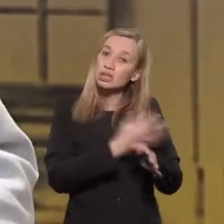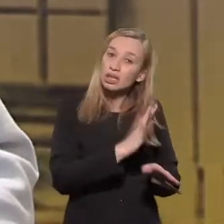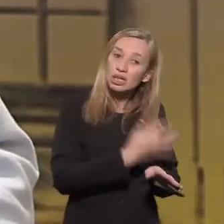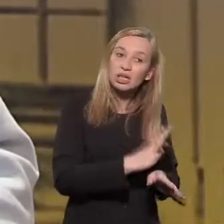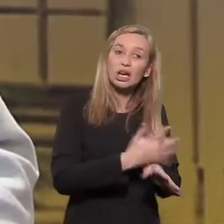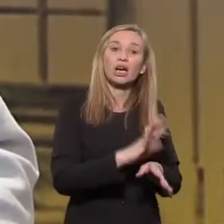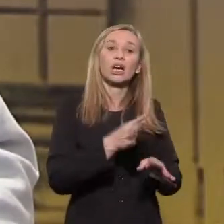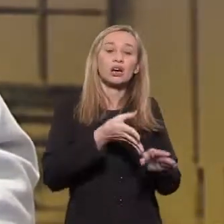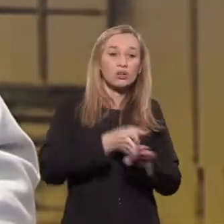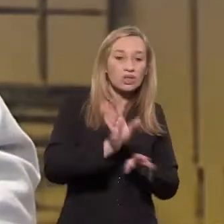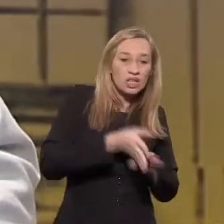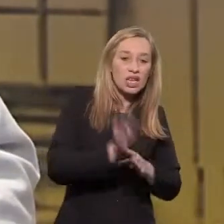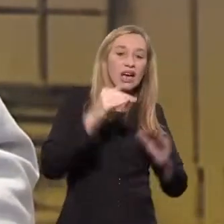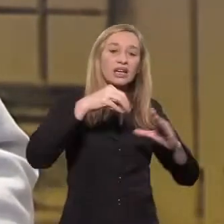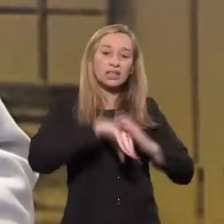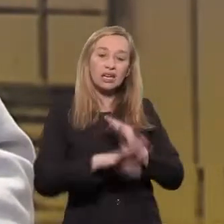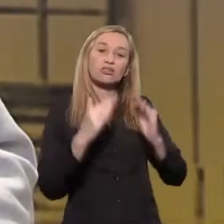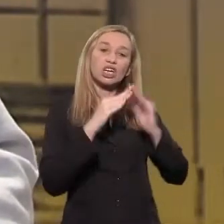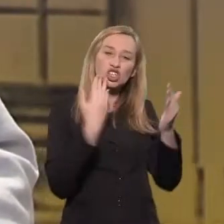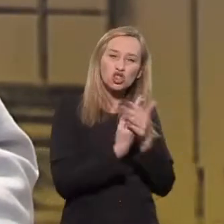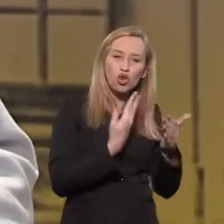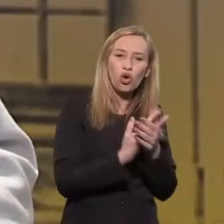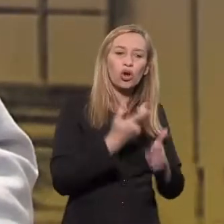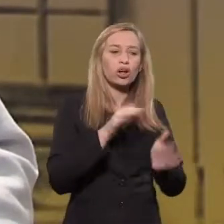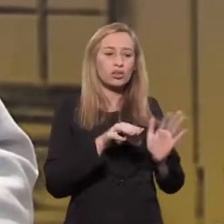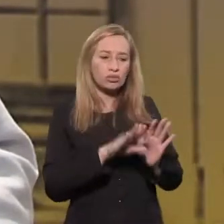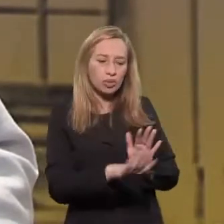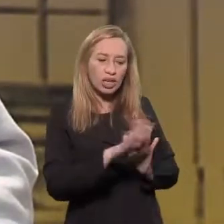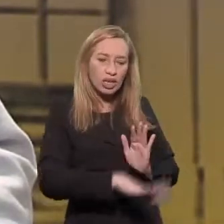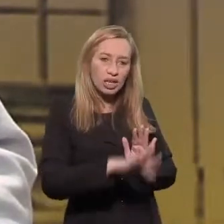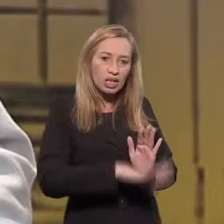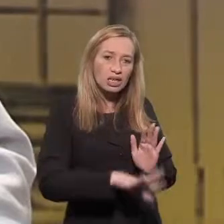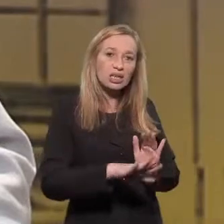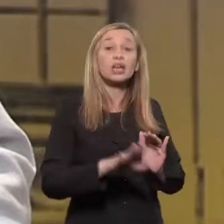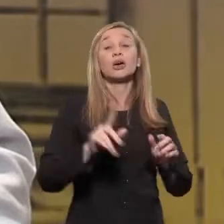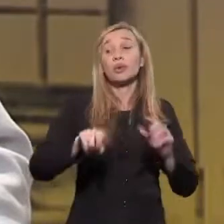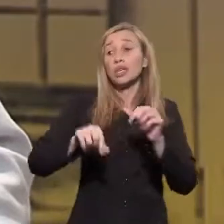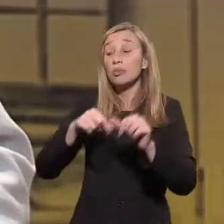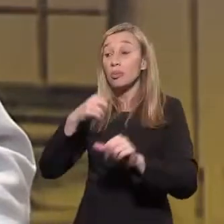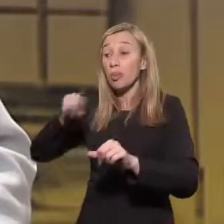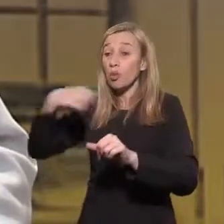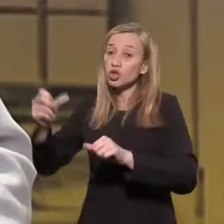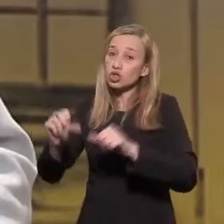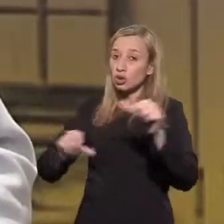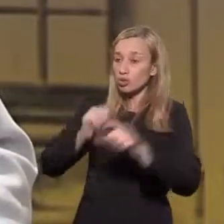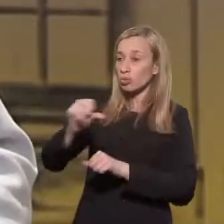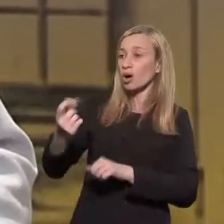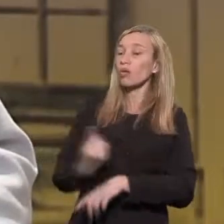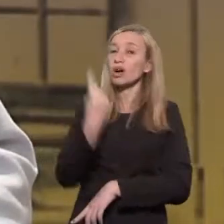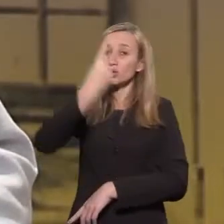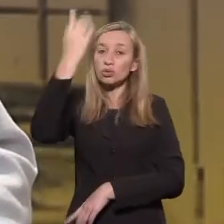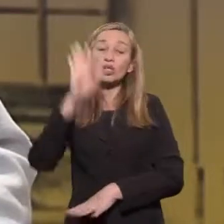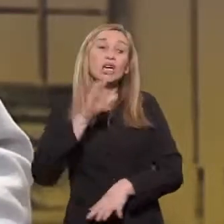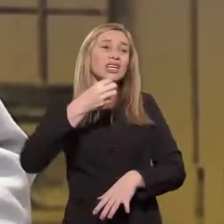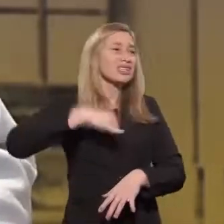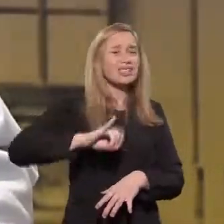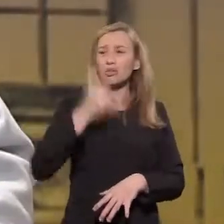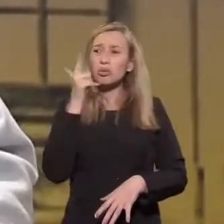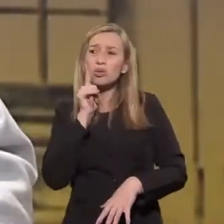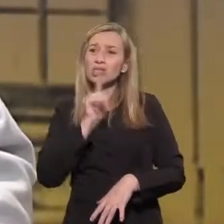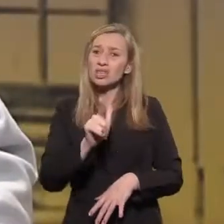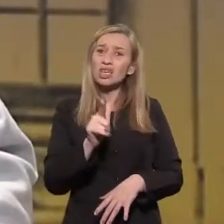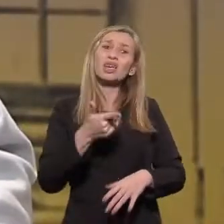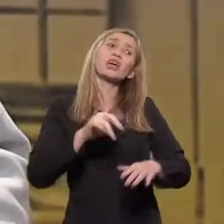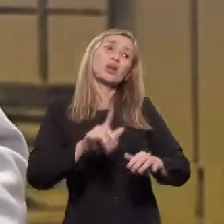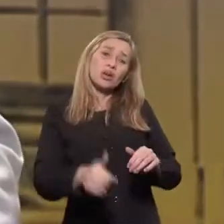Eu acho que, assim, devia trabalhar nas escolas, orientar, tentar modificar essa criança, que pode modificar o adulto. Se não conseguir modificar o adulto pela criança, eu já modifico